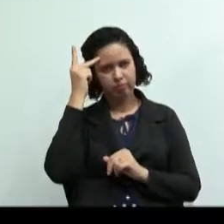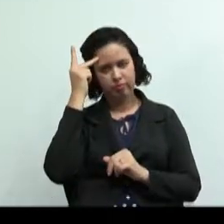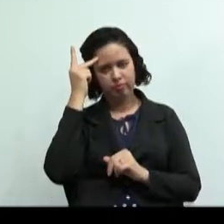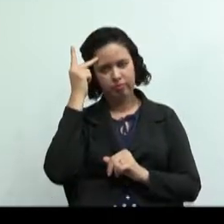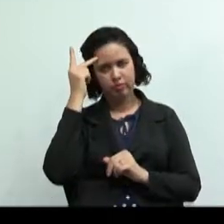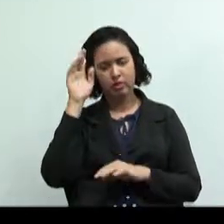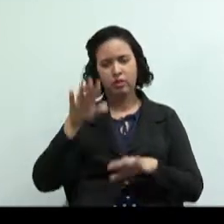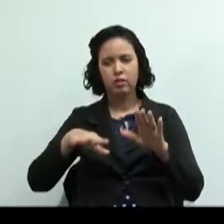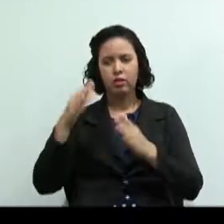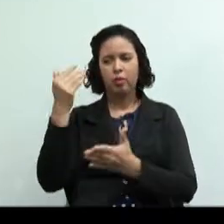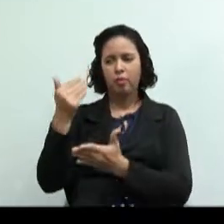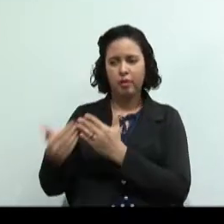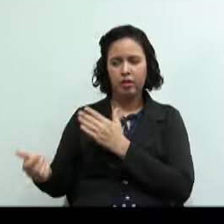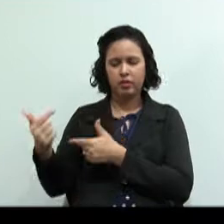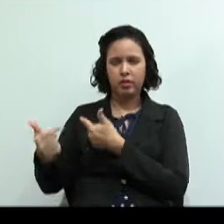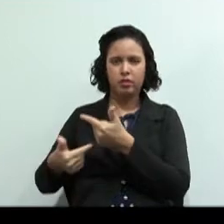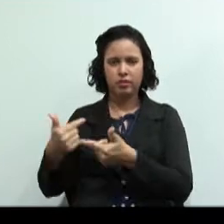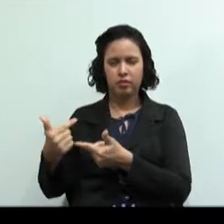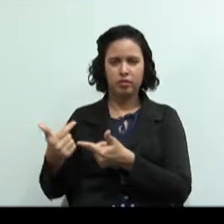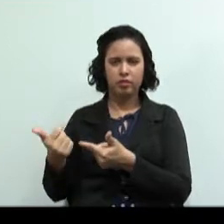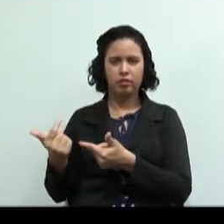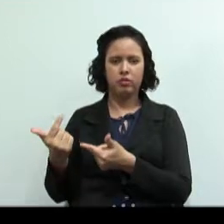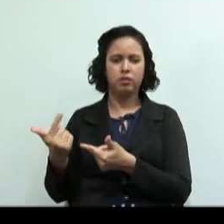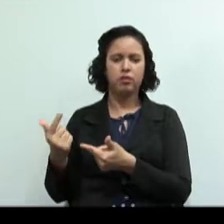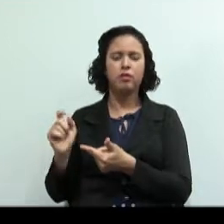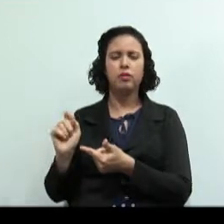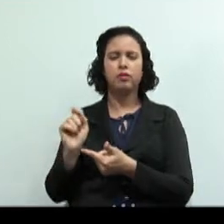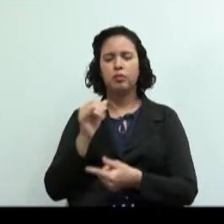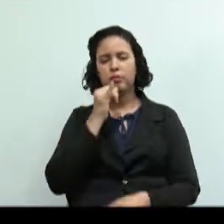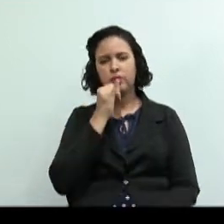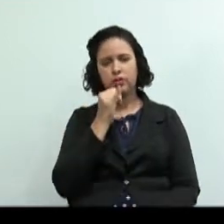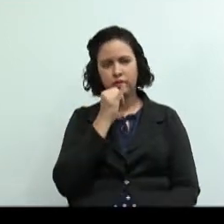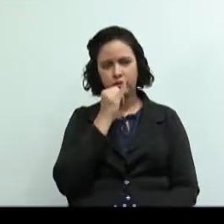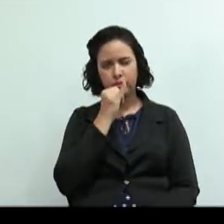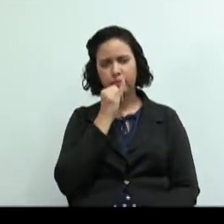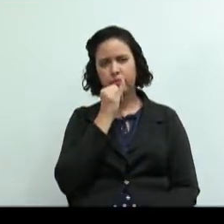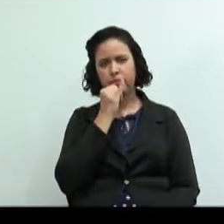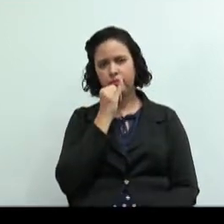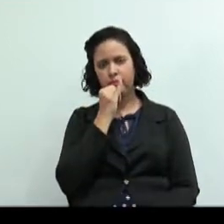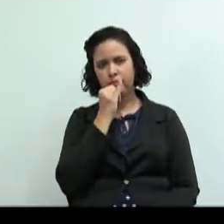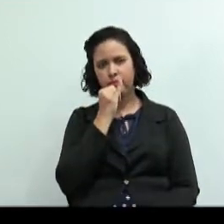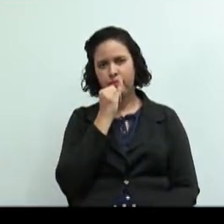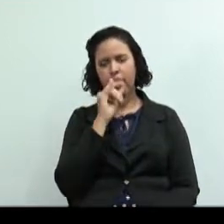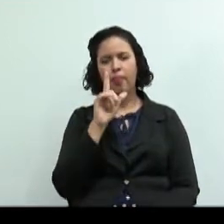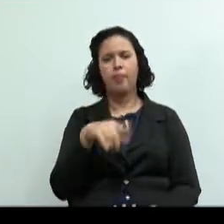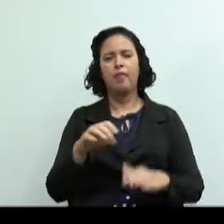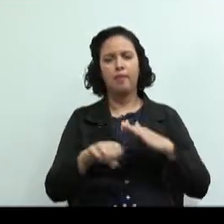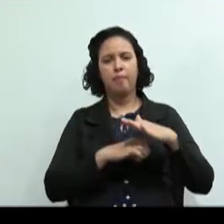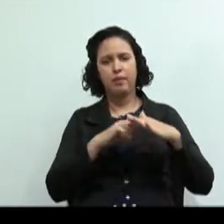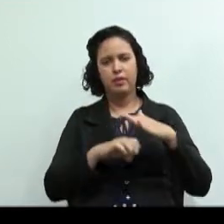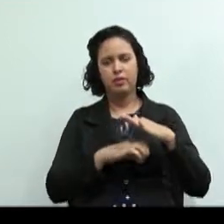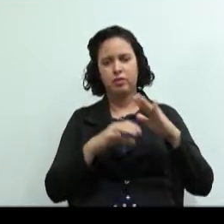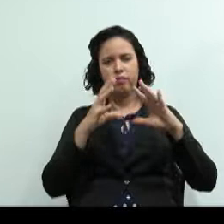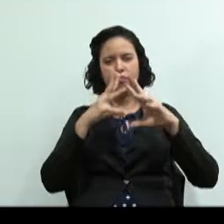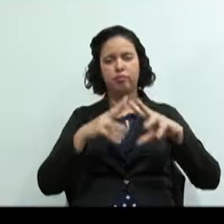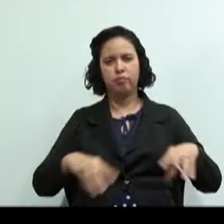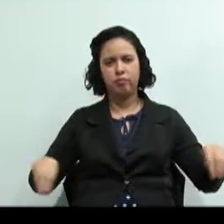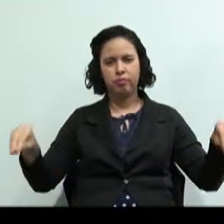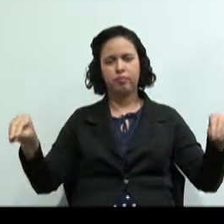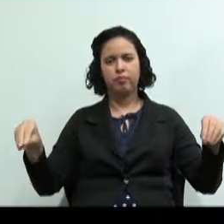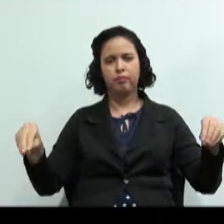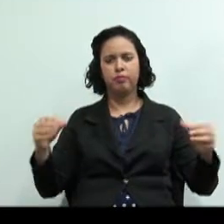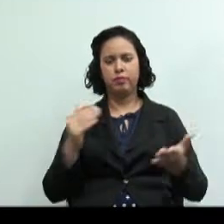situações mais comuns são, em caso de falência da empresa, que leva demissão em massa, os